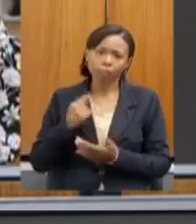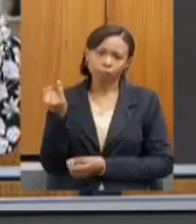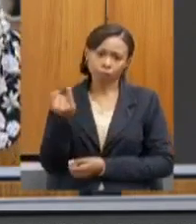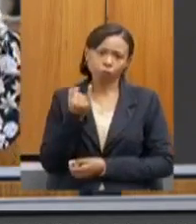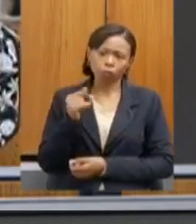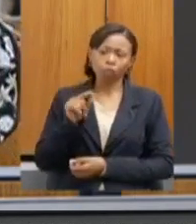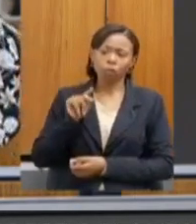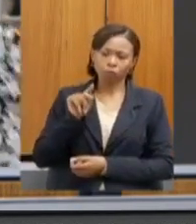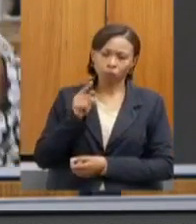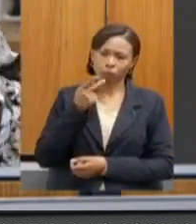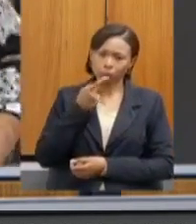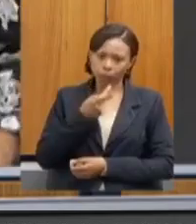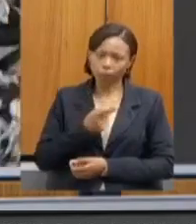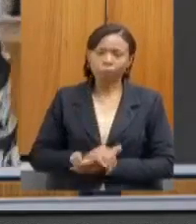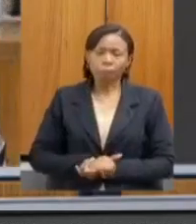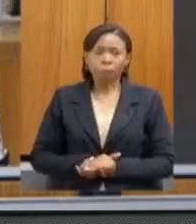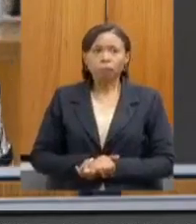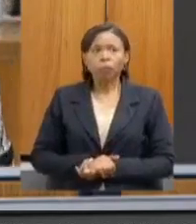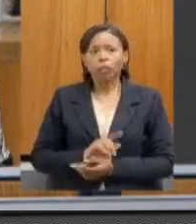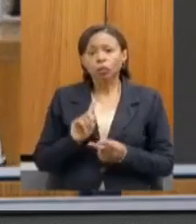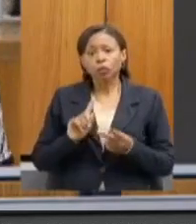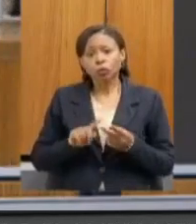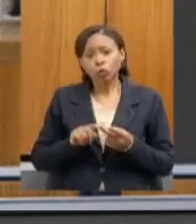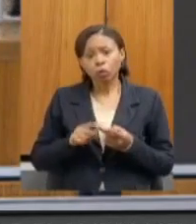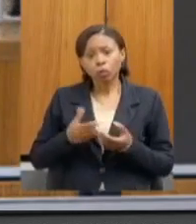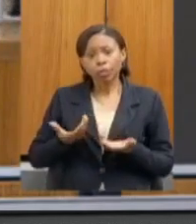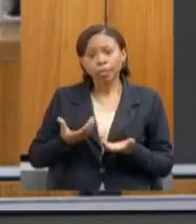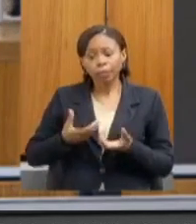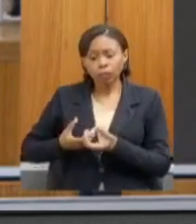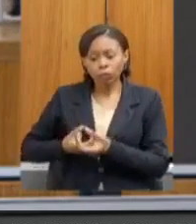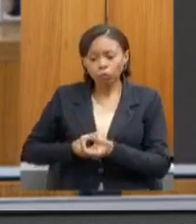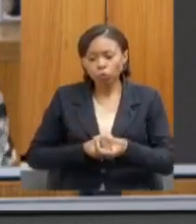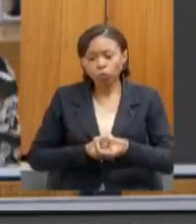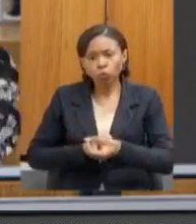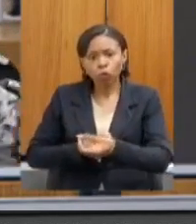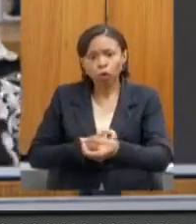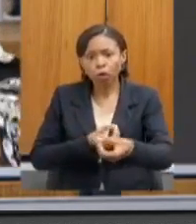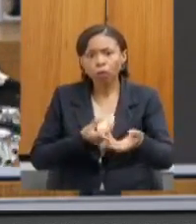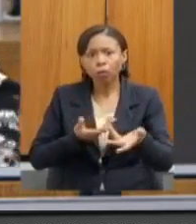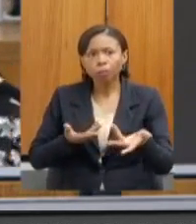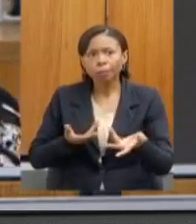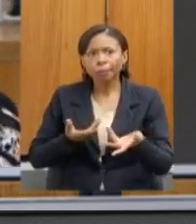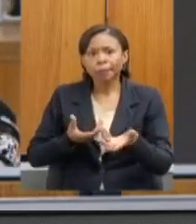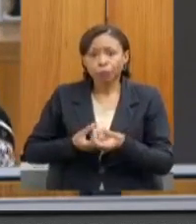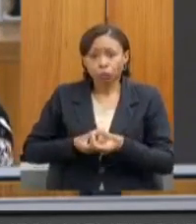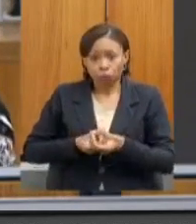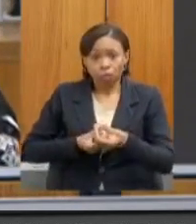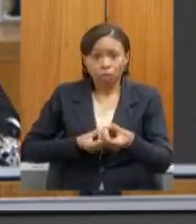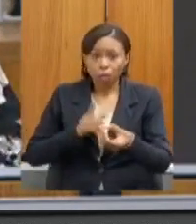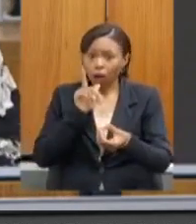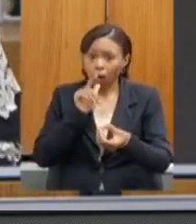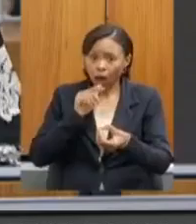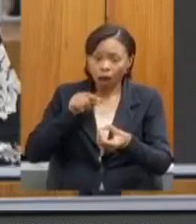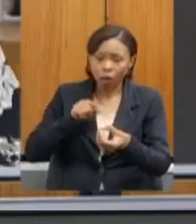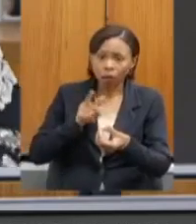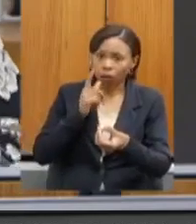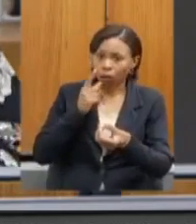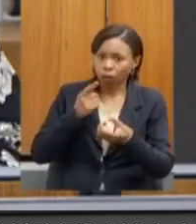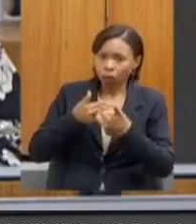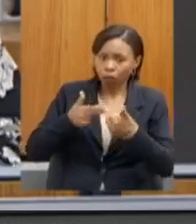que o senhor levantou. Bem, em relação ao saneamento, vou mencionar primeiro sobre a questão do esgotamento